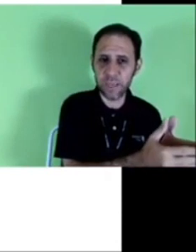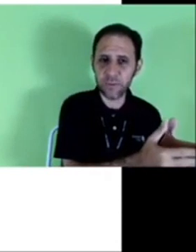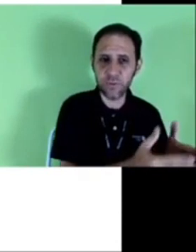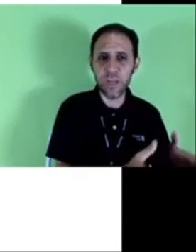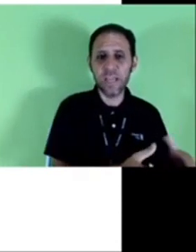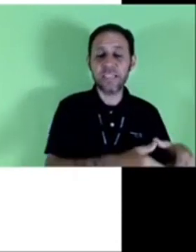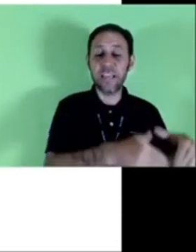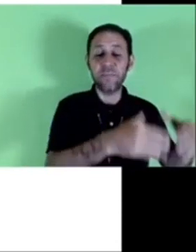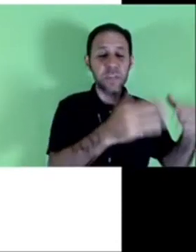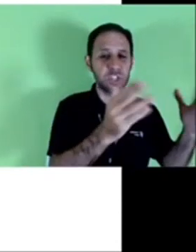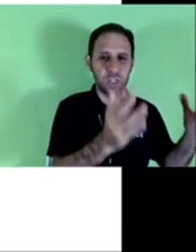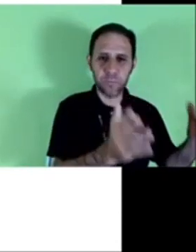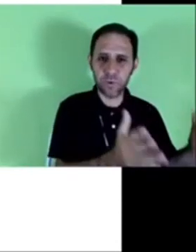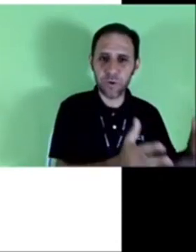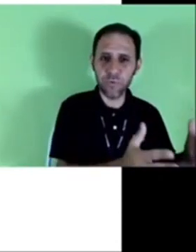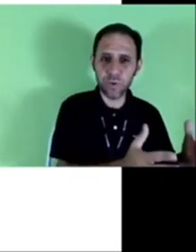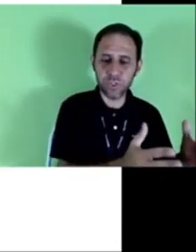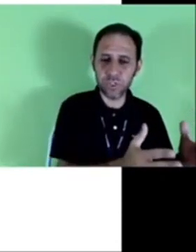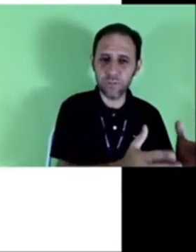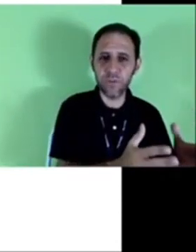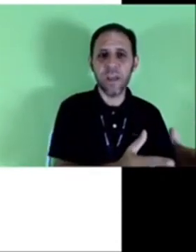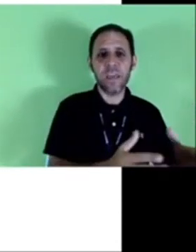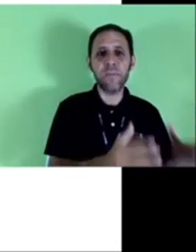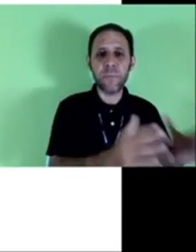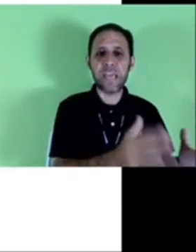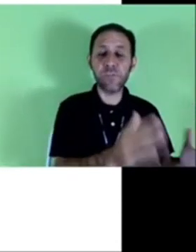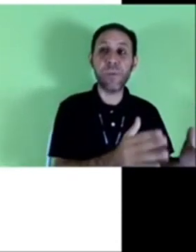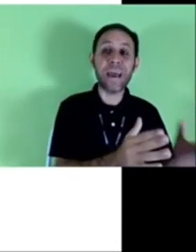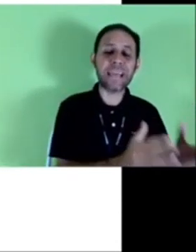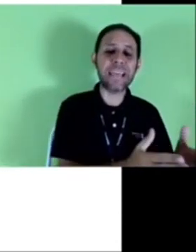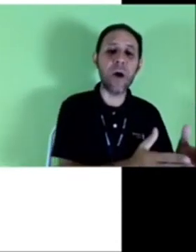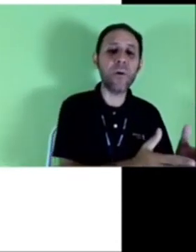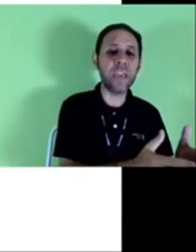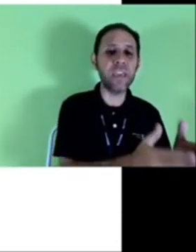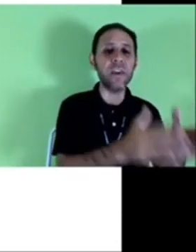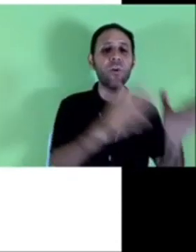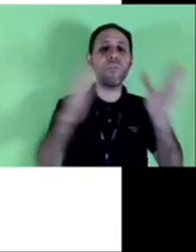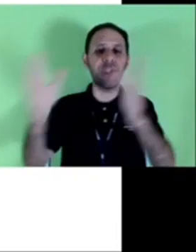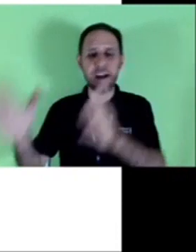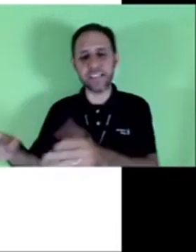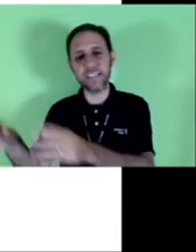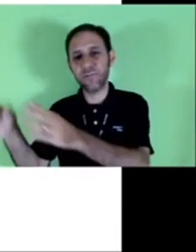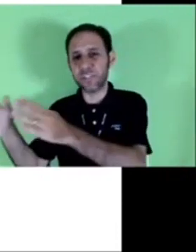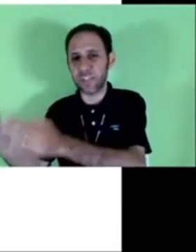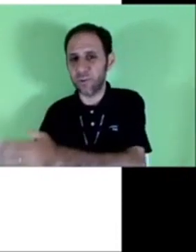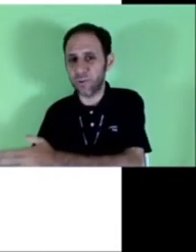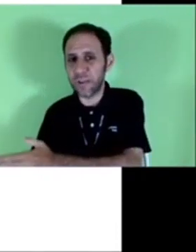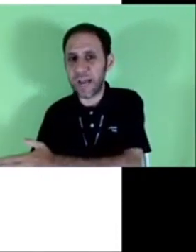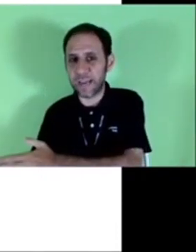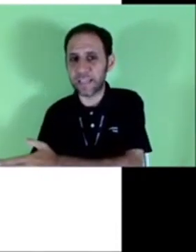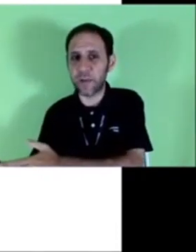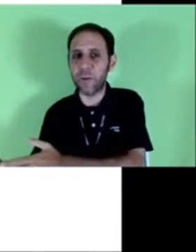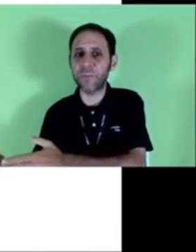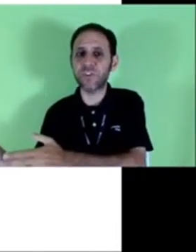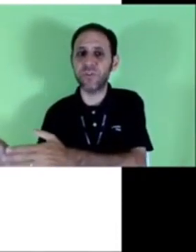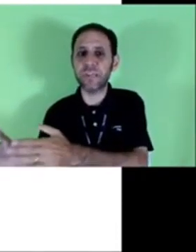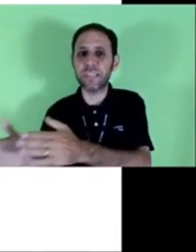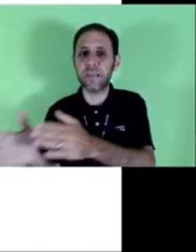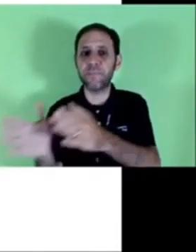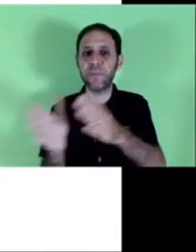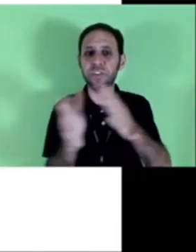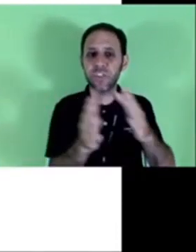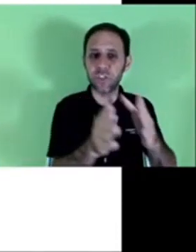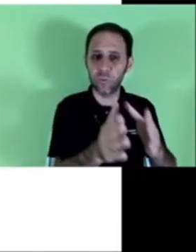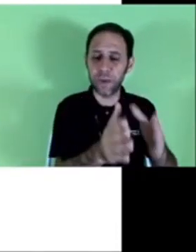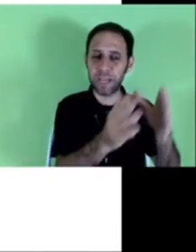naquele momento, está impedida por algum motivo e pede para que alguém o faça no seu lugar. Então, a pessoa